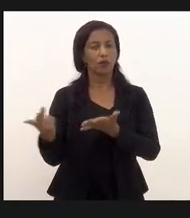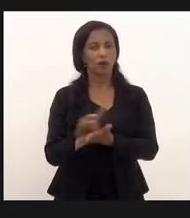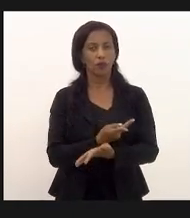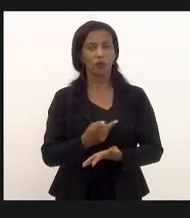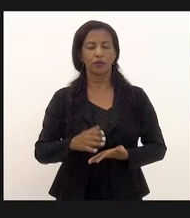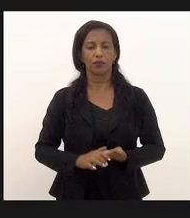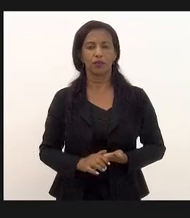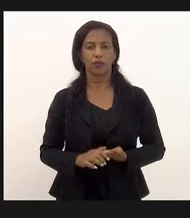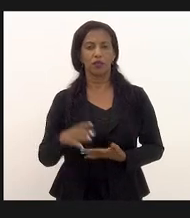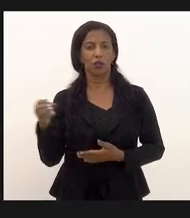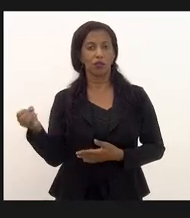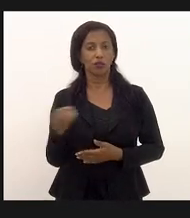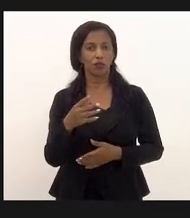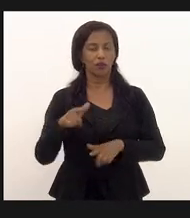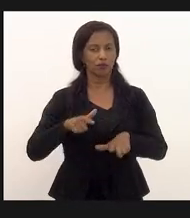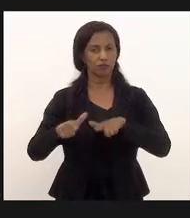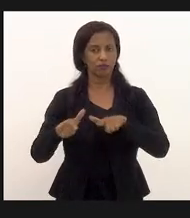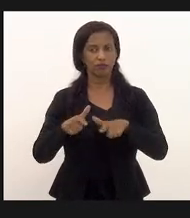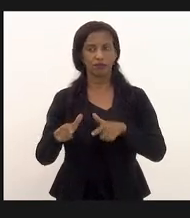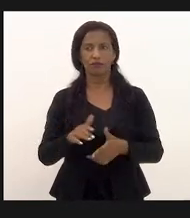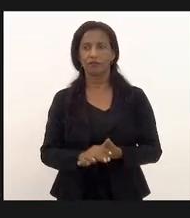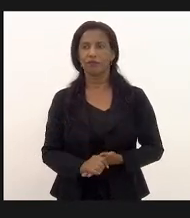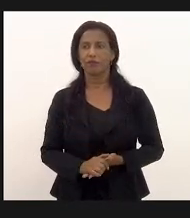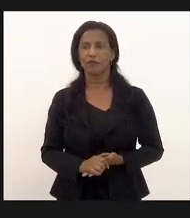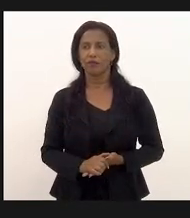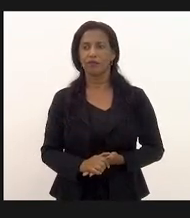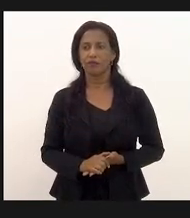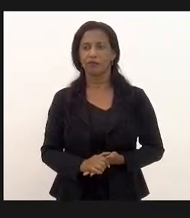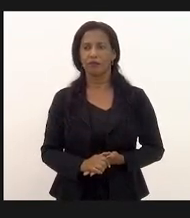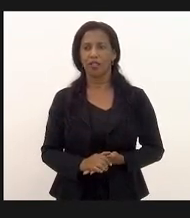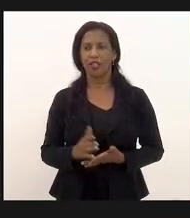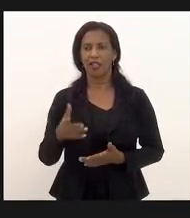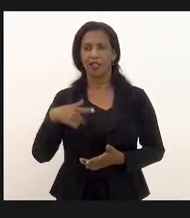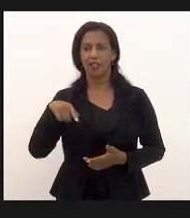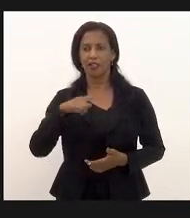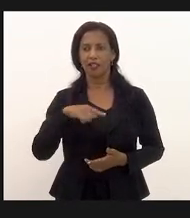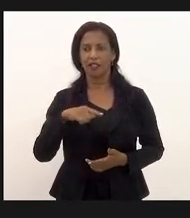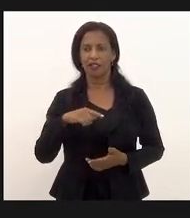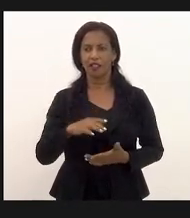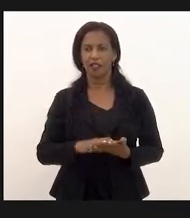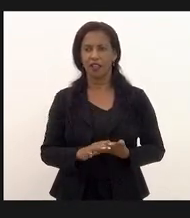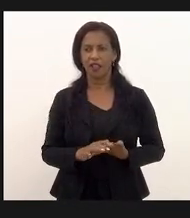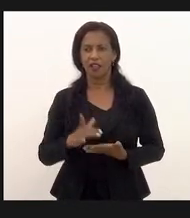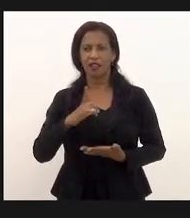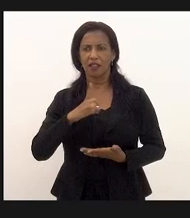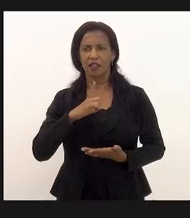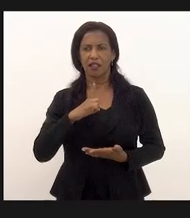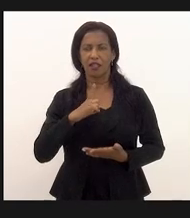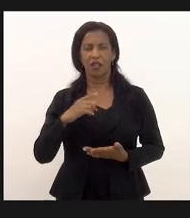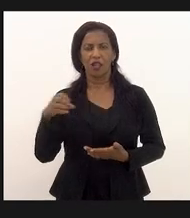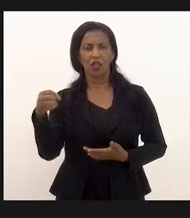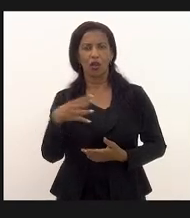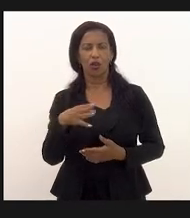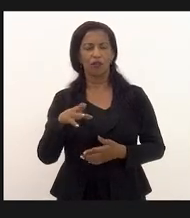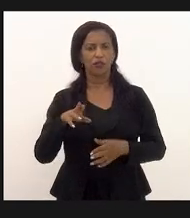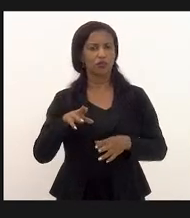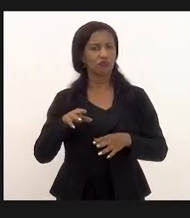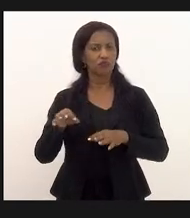nos novos servidores naqueles assim que tomam posse tem essas novas condições